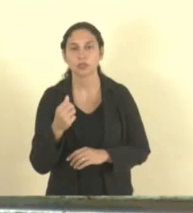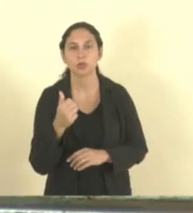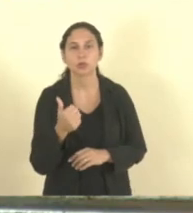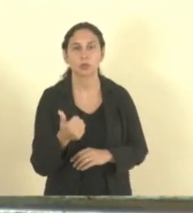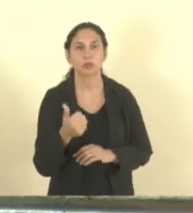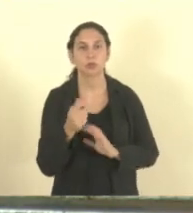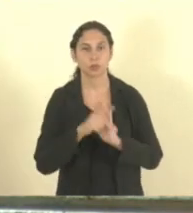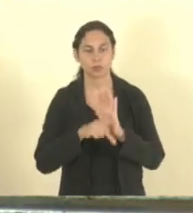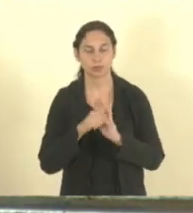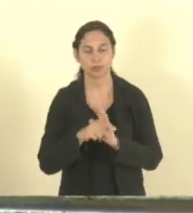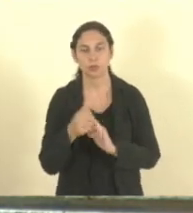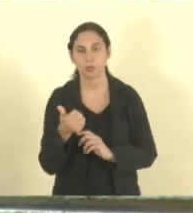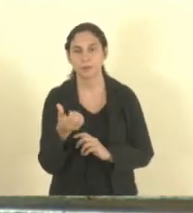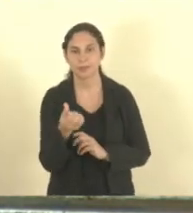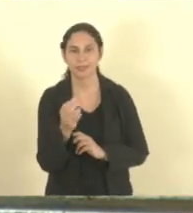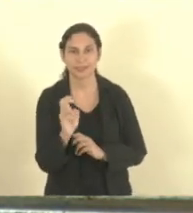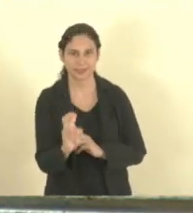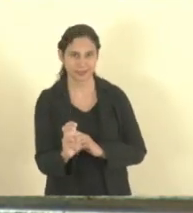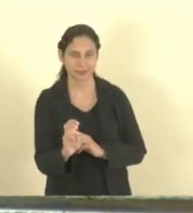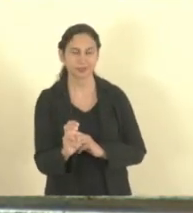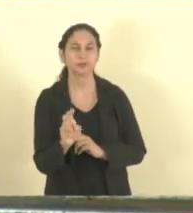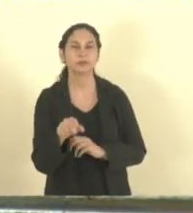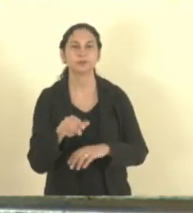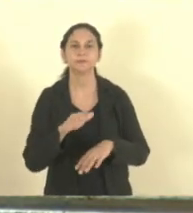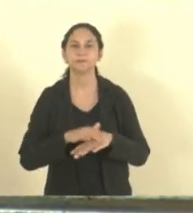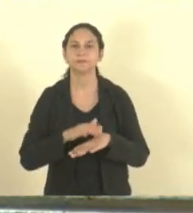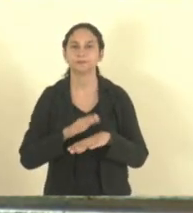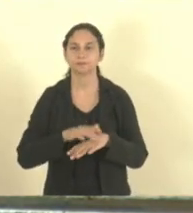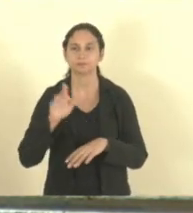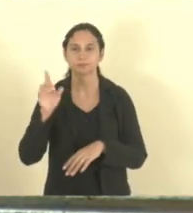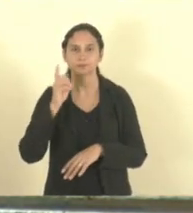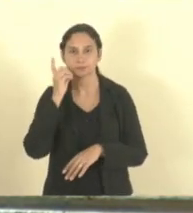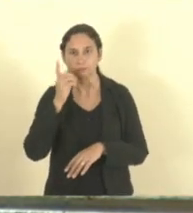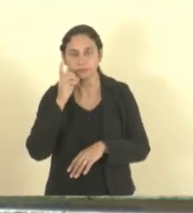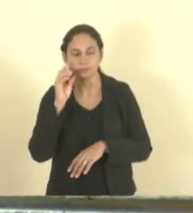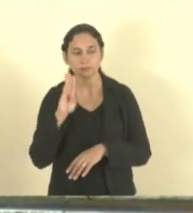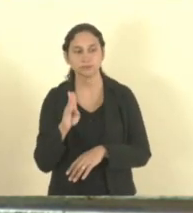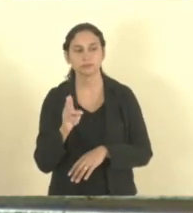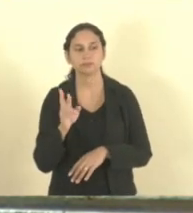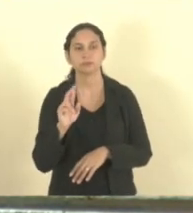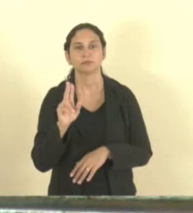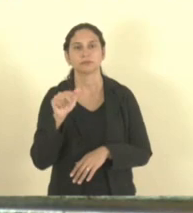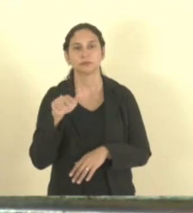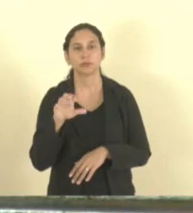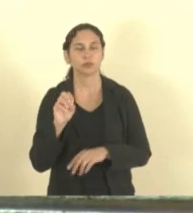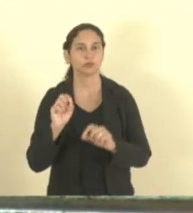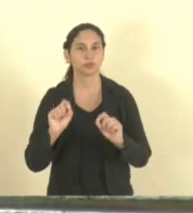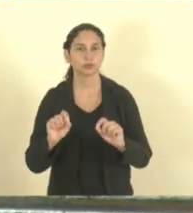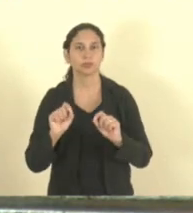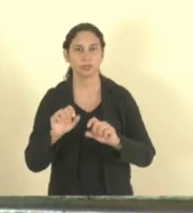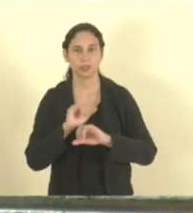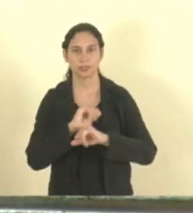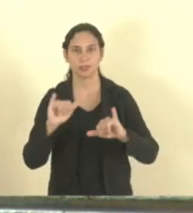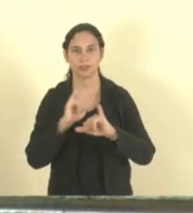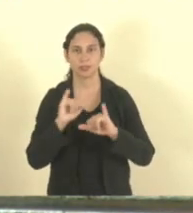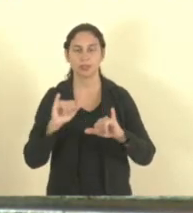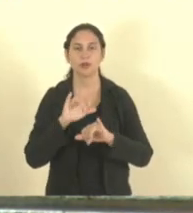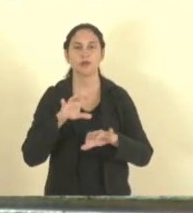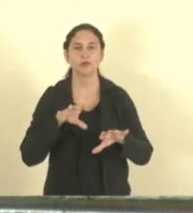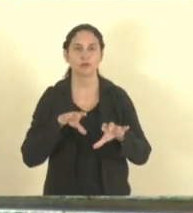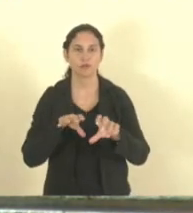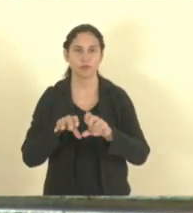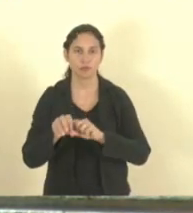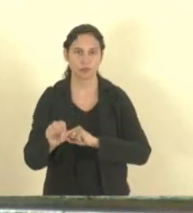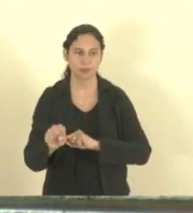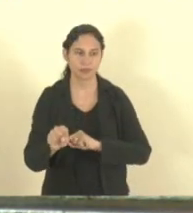-23 de autoria do deputado Bruno Rezende, relatoria da deputada Raquel Leste, institui a política estadual de qualificação técnica e profissional e